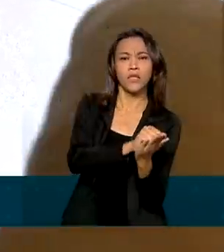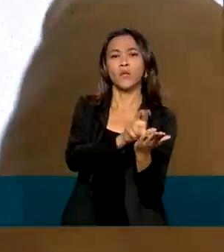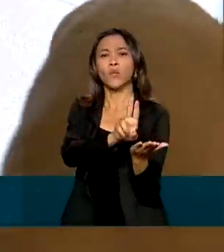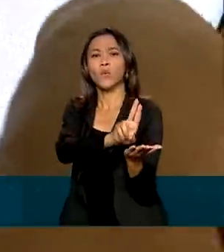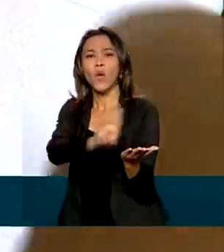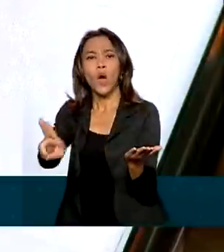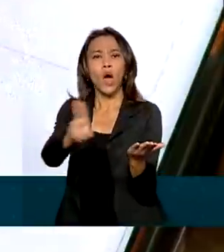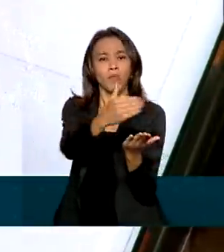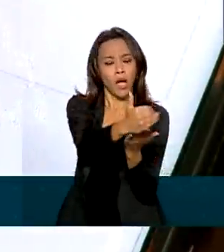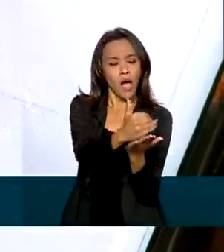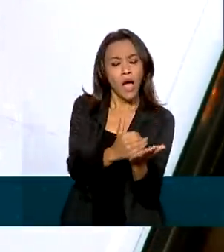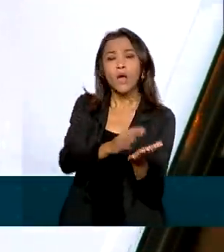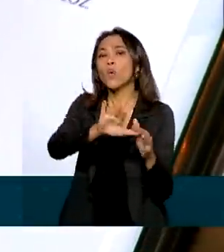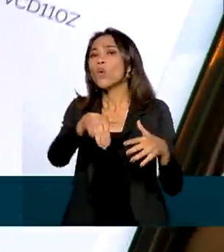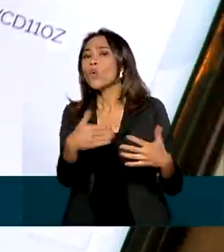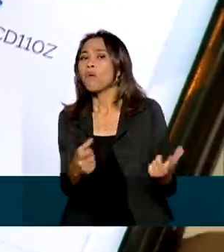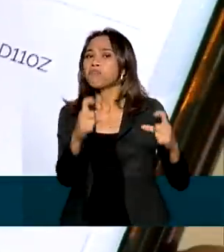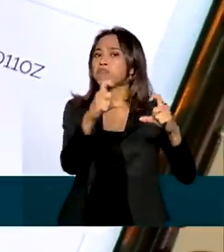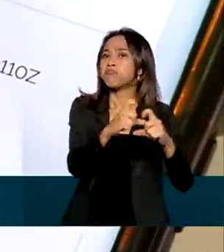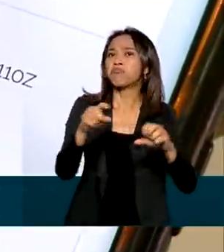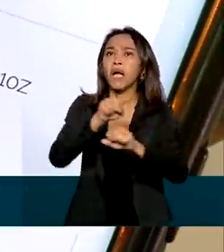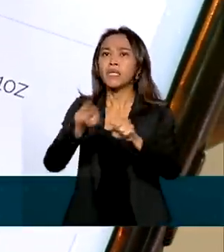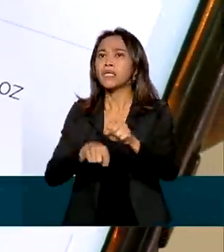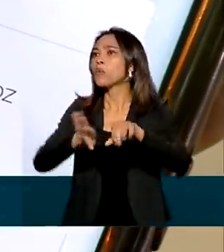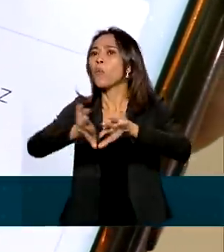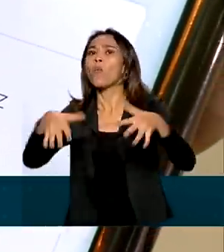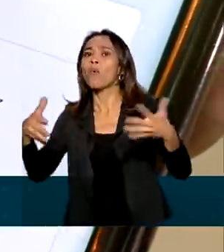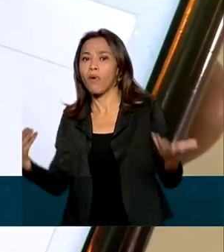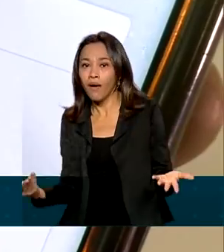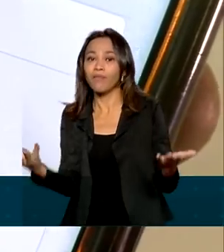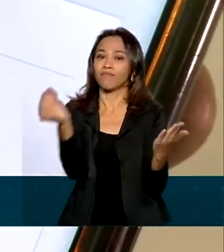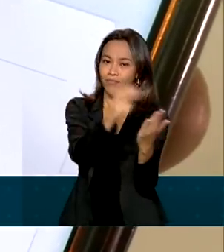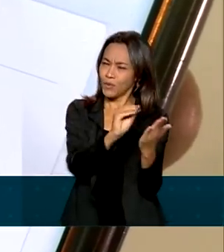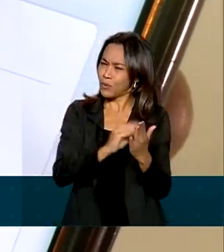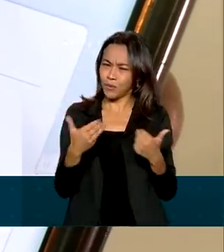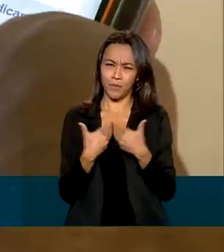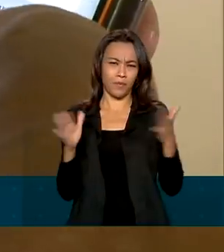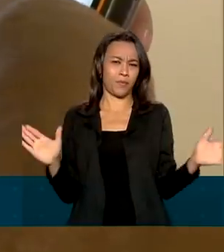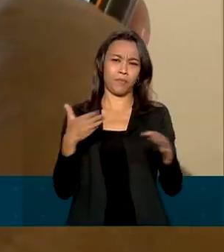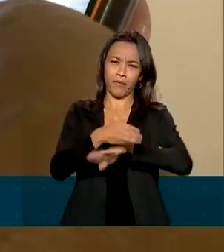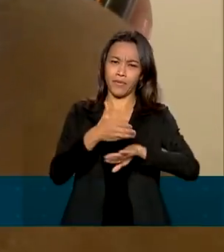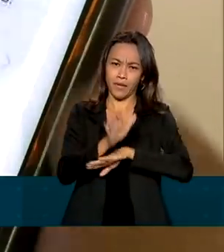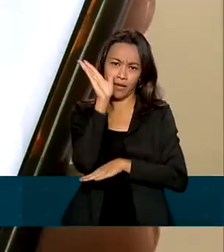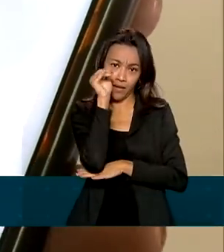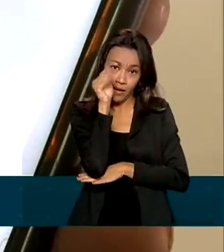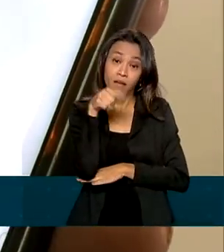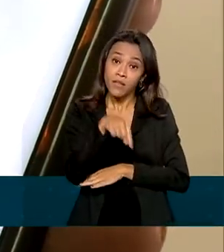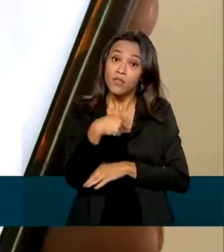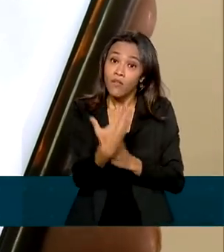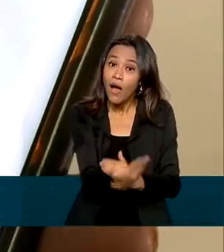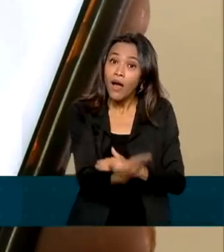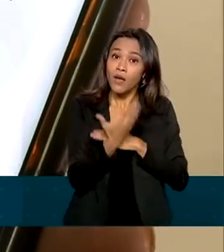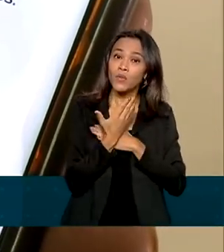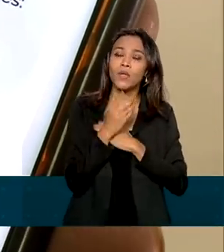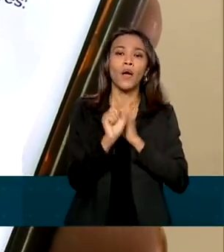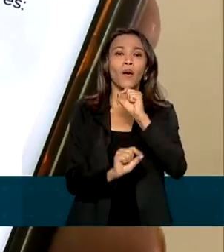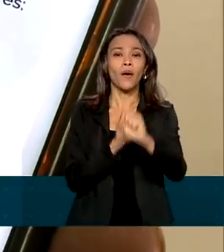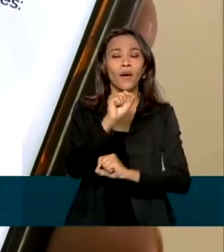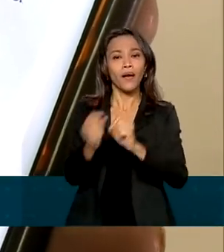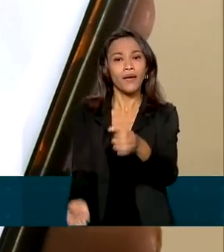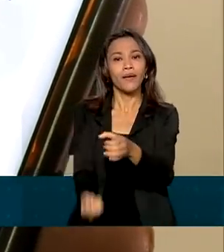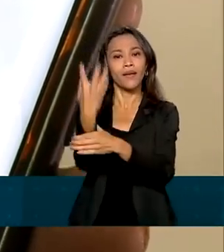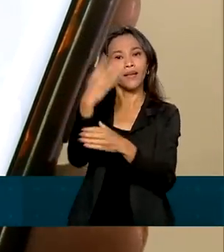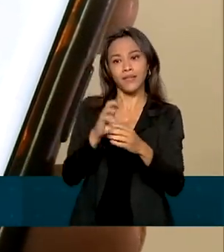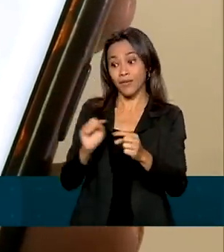nome e o lote da dose aplicada. Tudo aberto para consulta. A medida vai ajudar na criação de